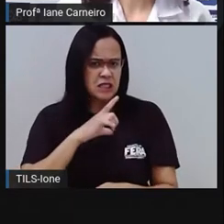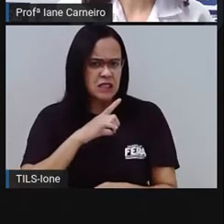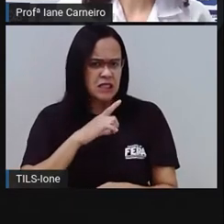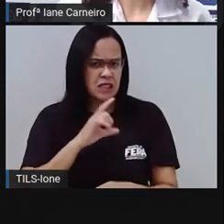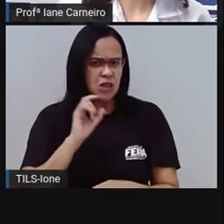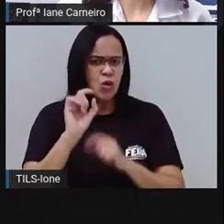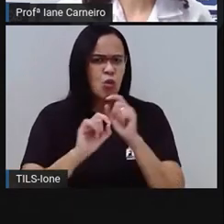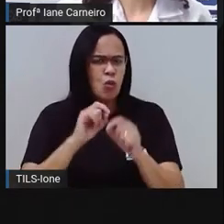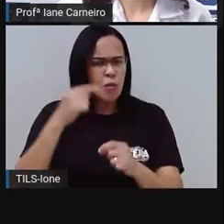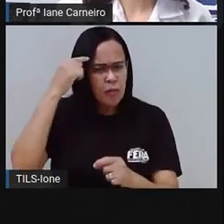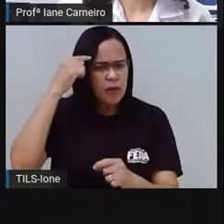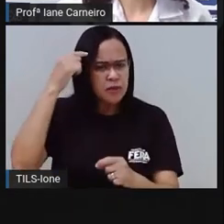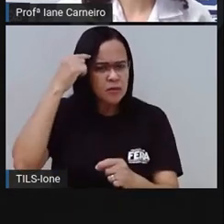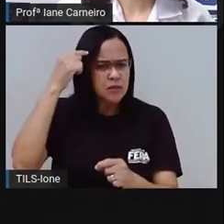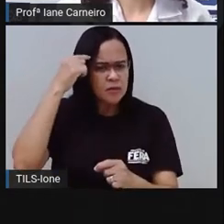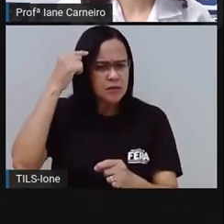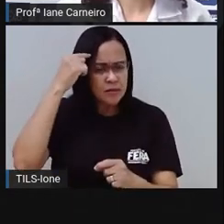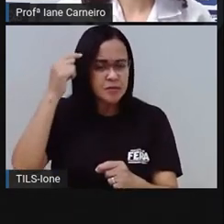Pensa aí um pouquinho.